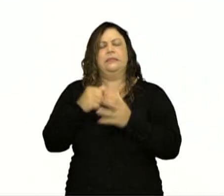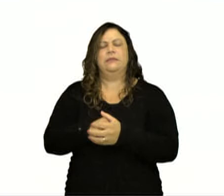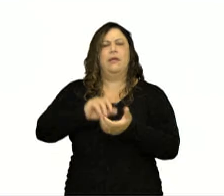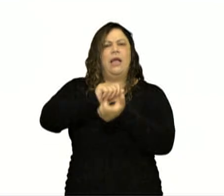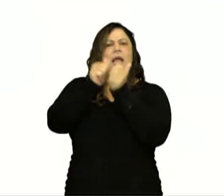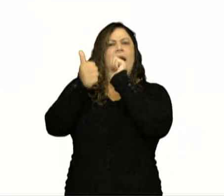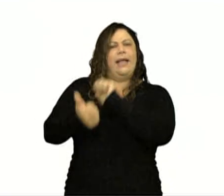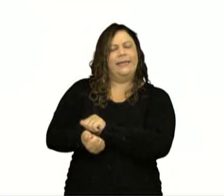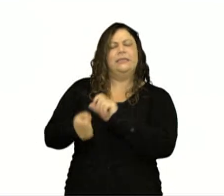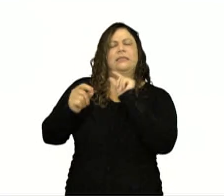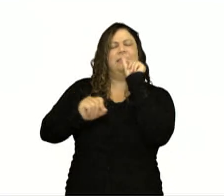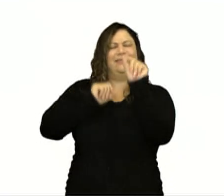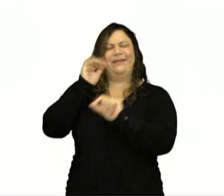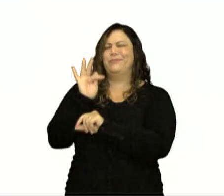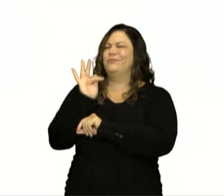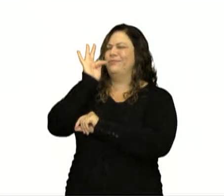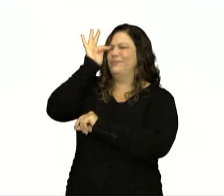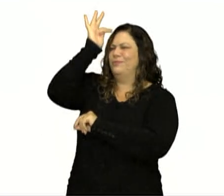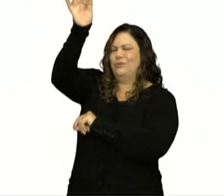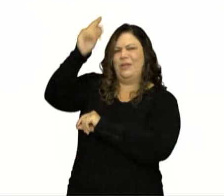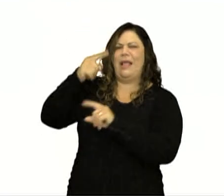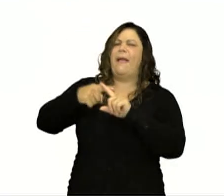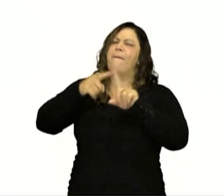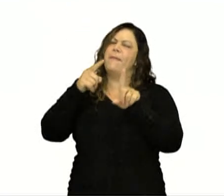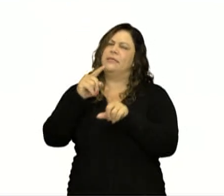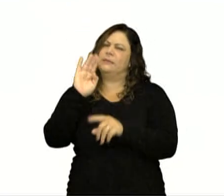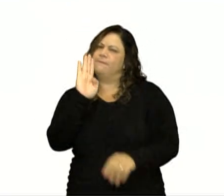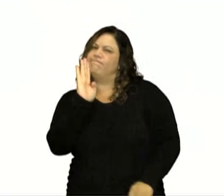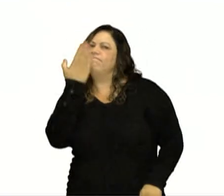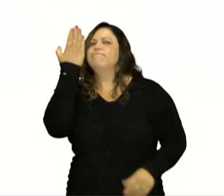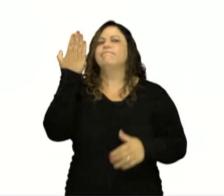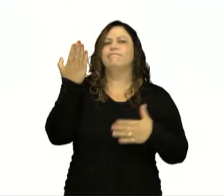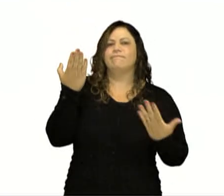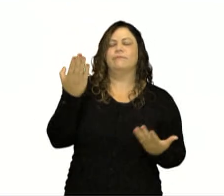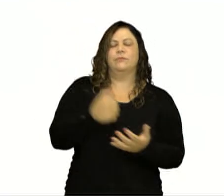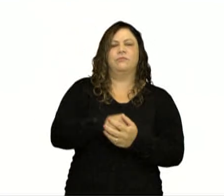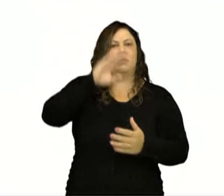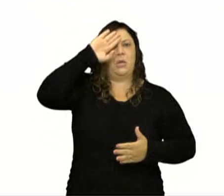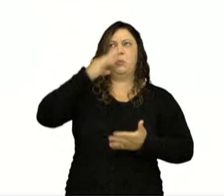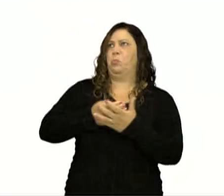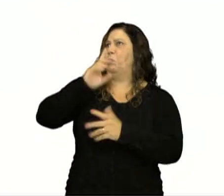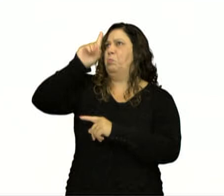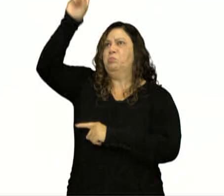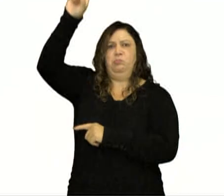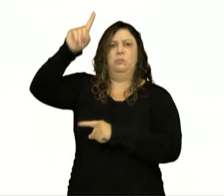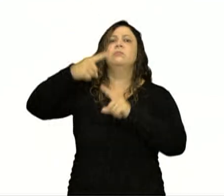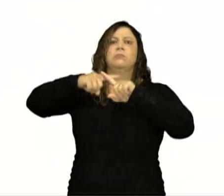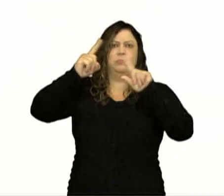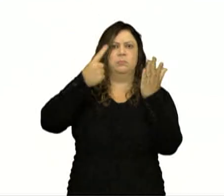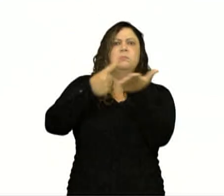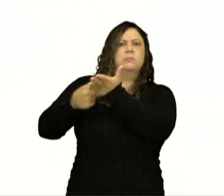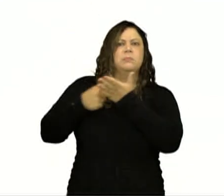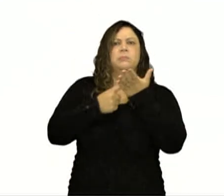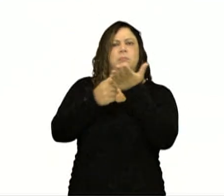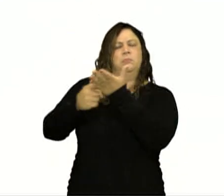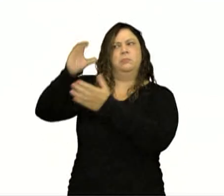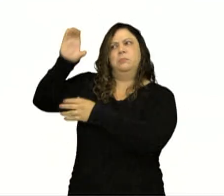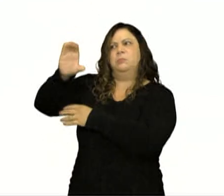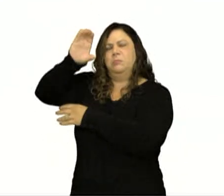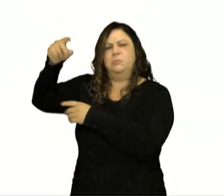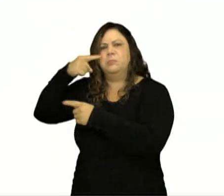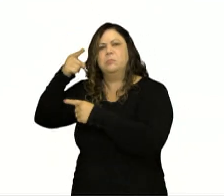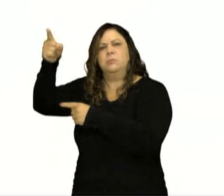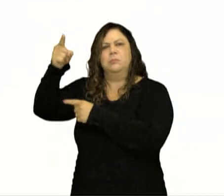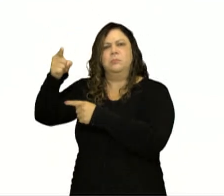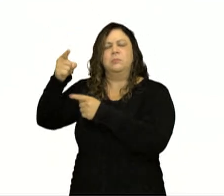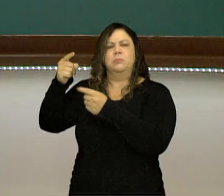que era visto como um charlatão pelos seus companheiros. Um ateu que fez acordo com a igreja e terminou invocando Deus em seus